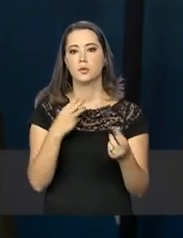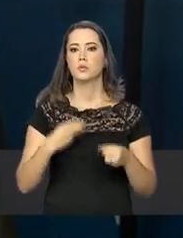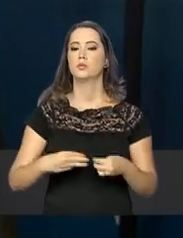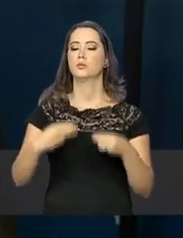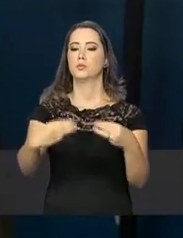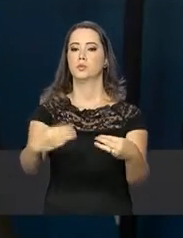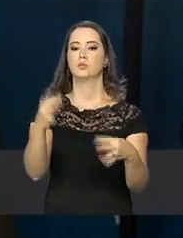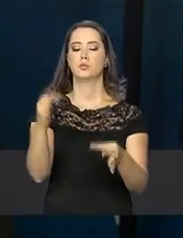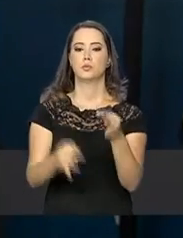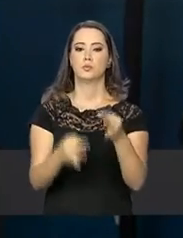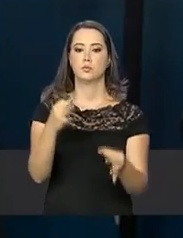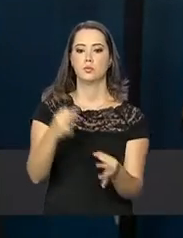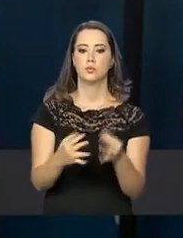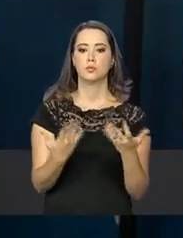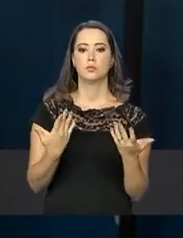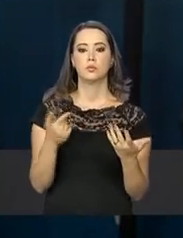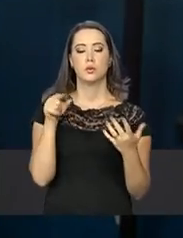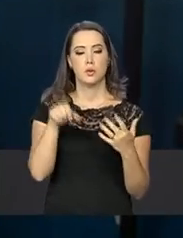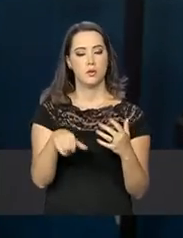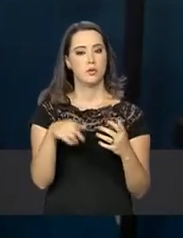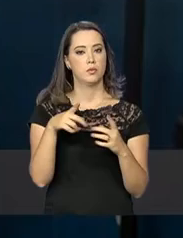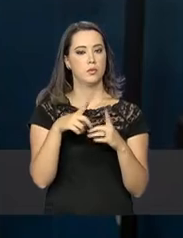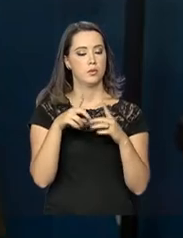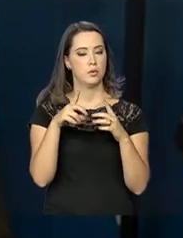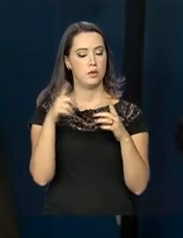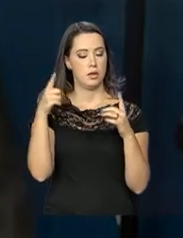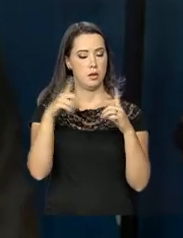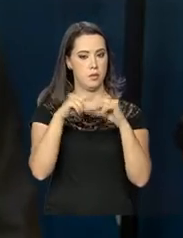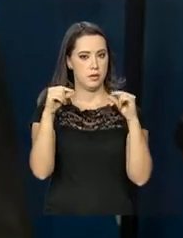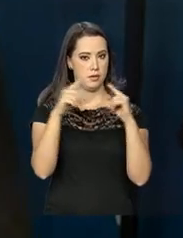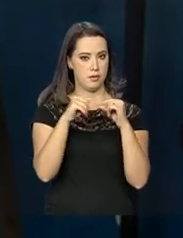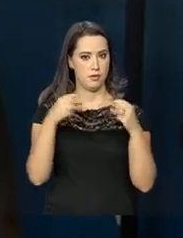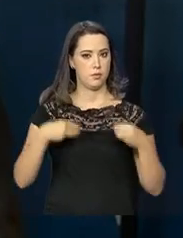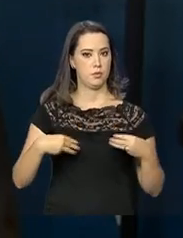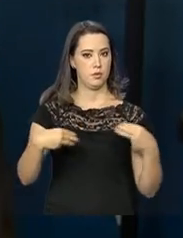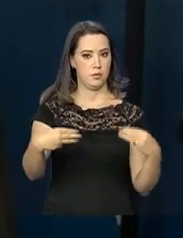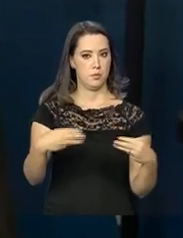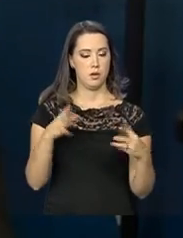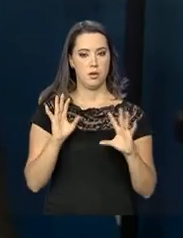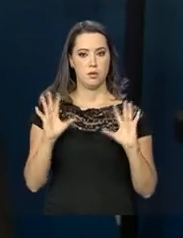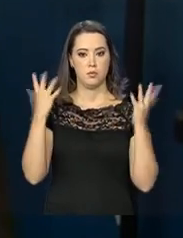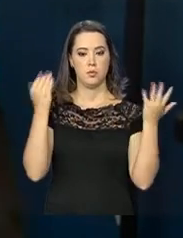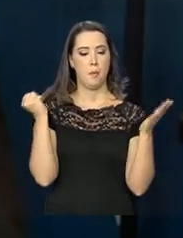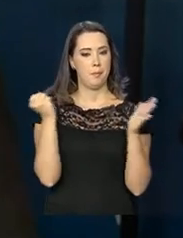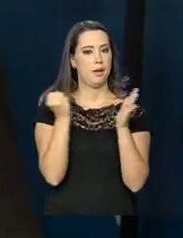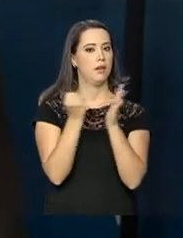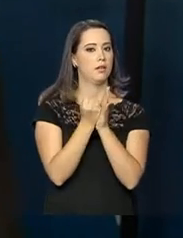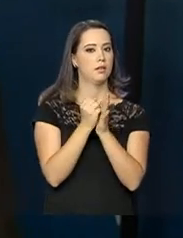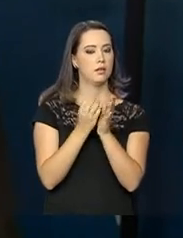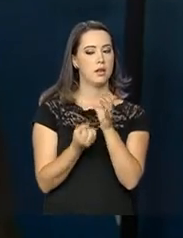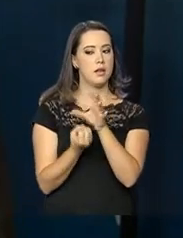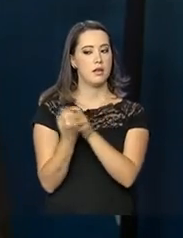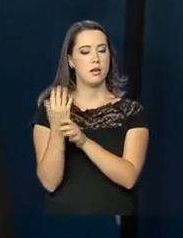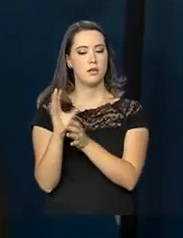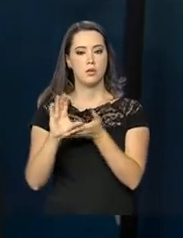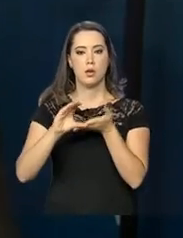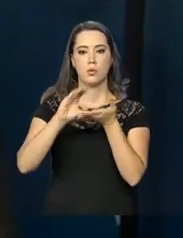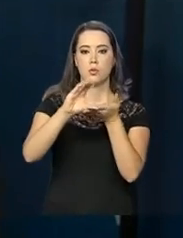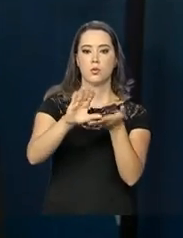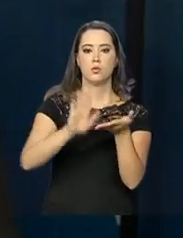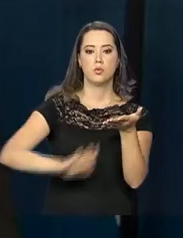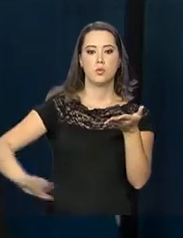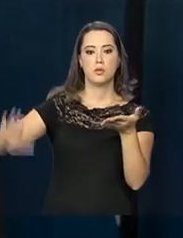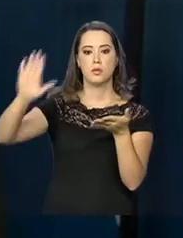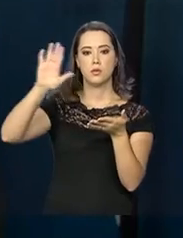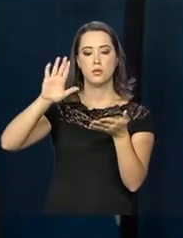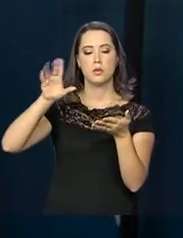Ministério da Justiça, no Palácio da Justiça aqui em Brasília, na Esplanada dos Ministérios, para essa cerimônia que marca, então, a instituição do Conselho